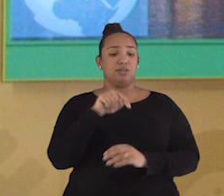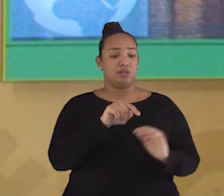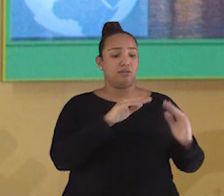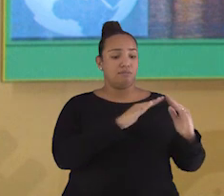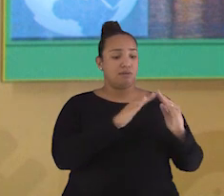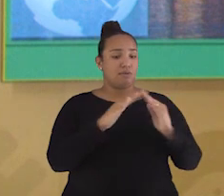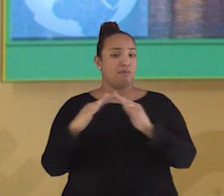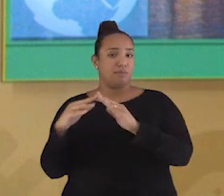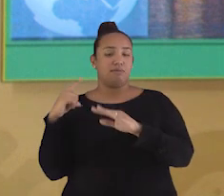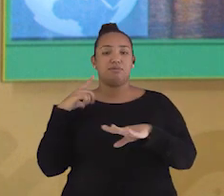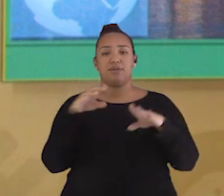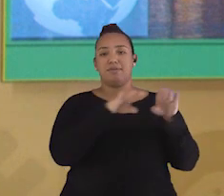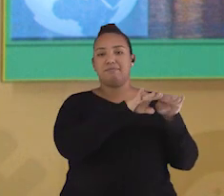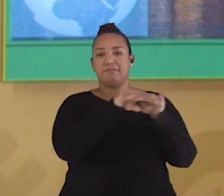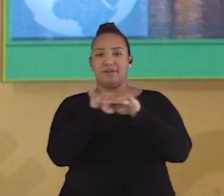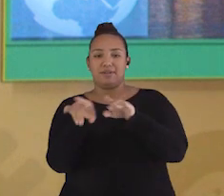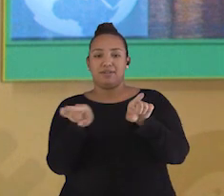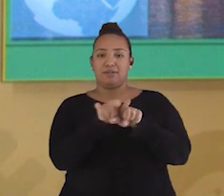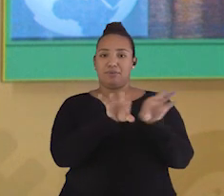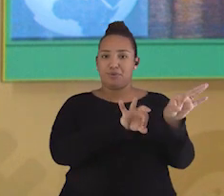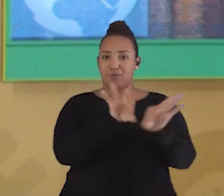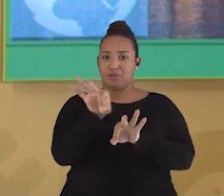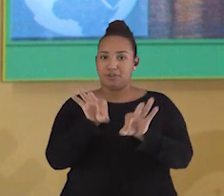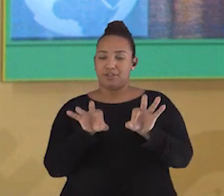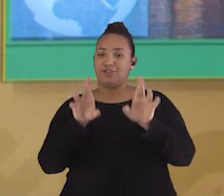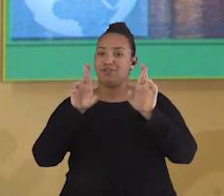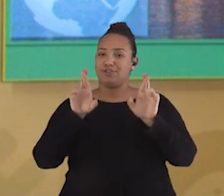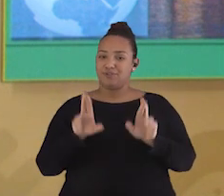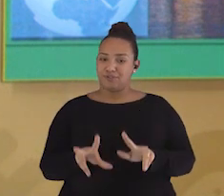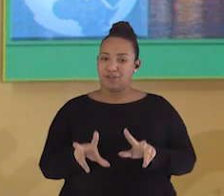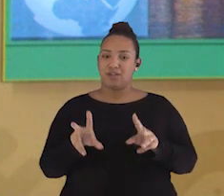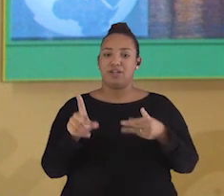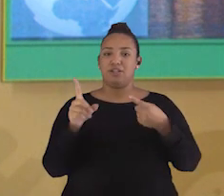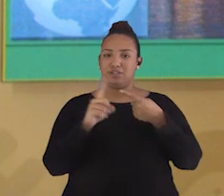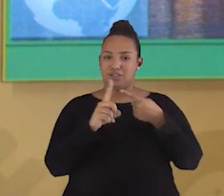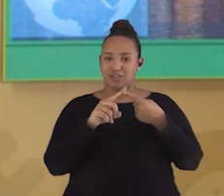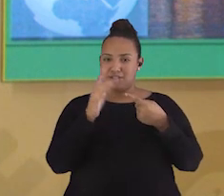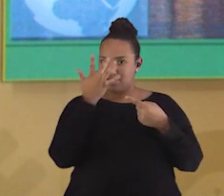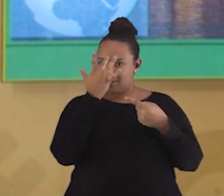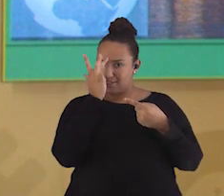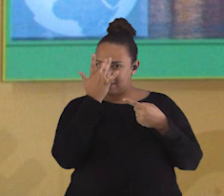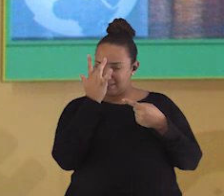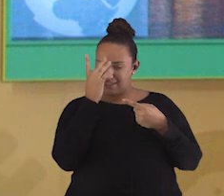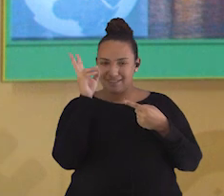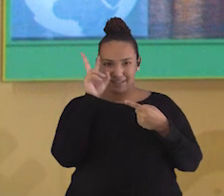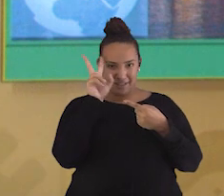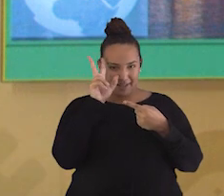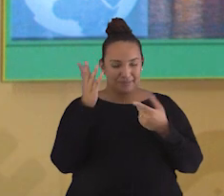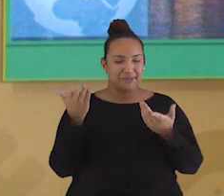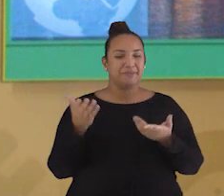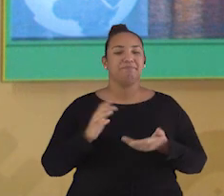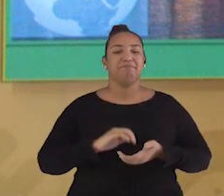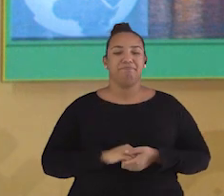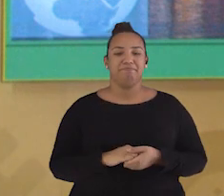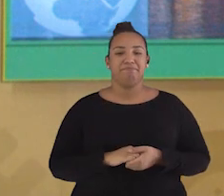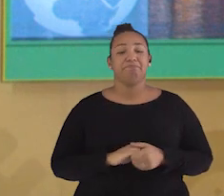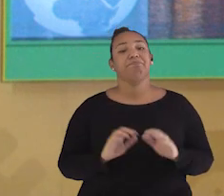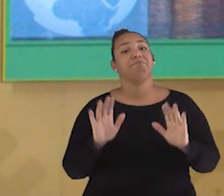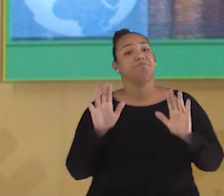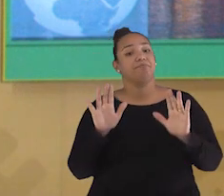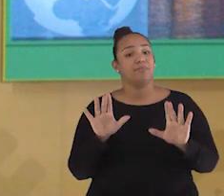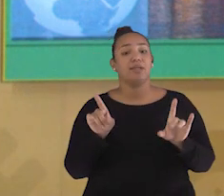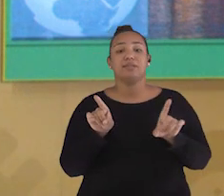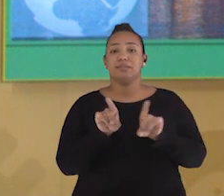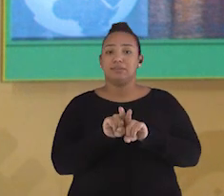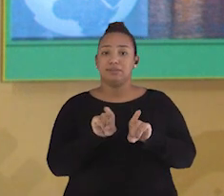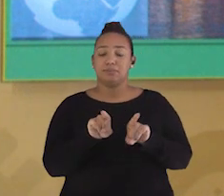organização de moradias, diferente do que se apresenta na cidade da Índia, que vimos anteriormente, mas